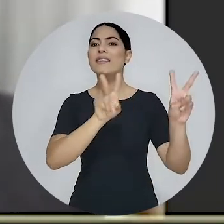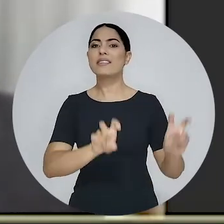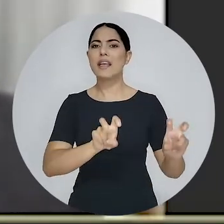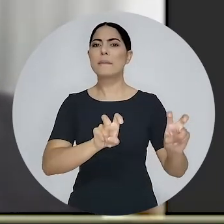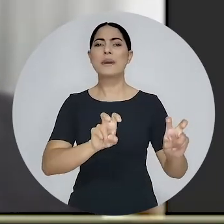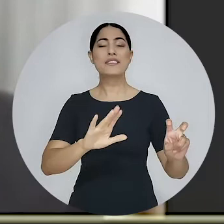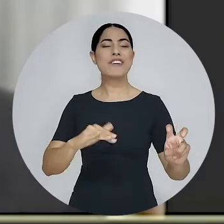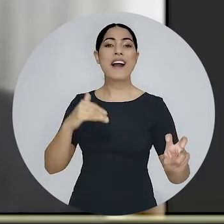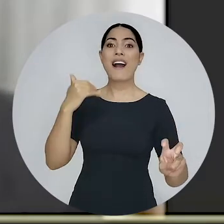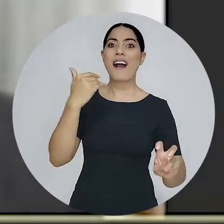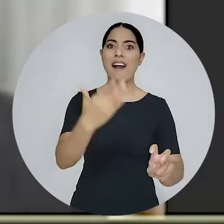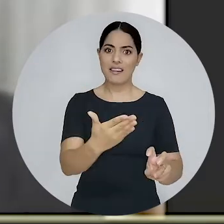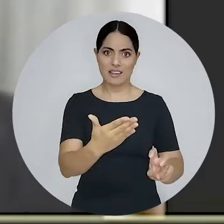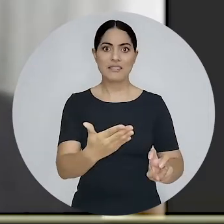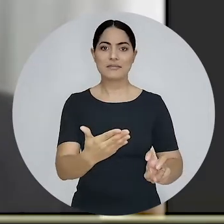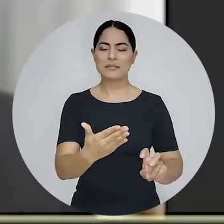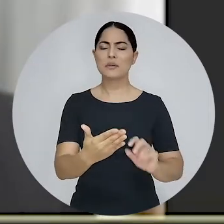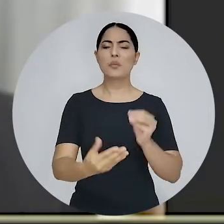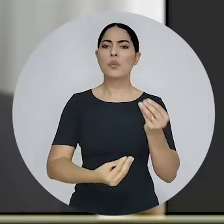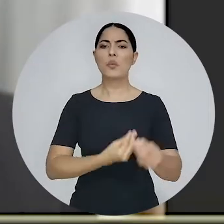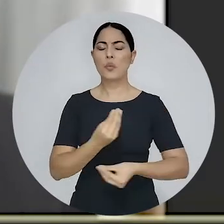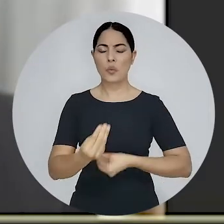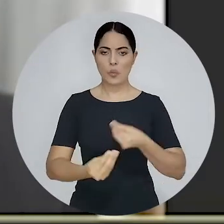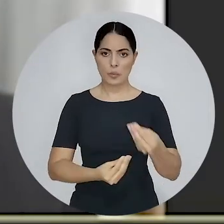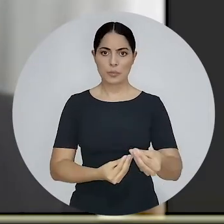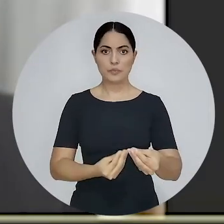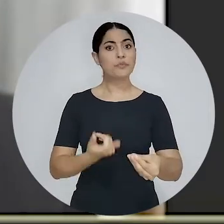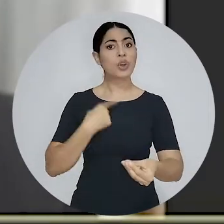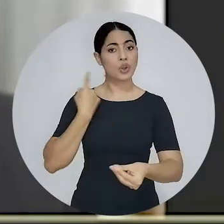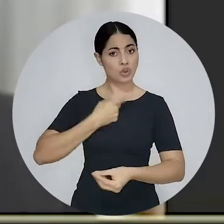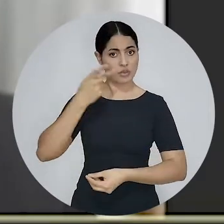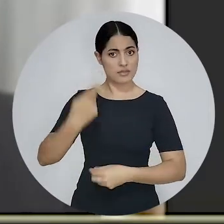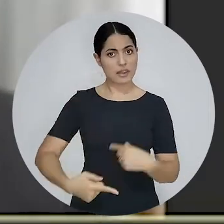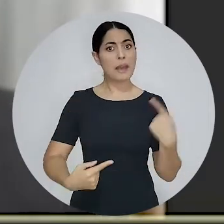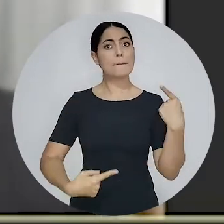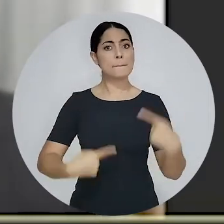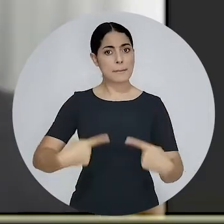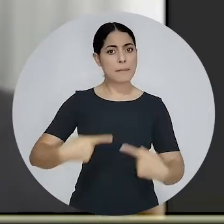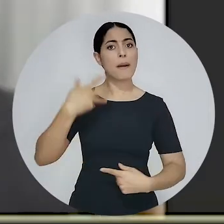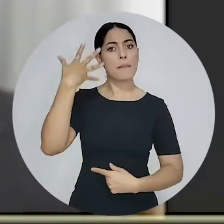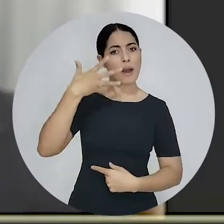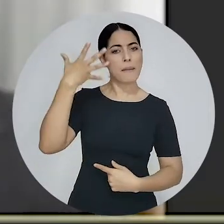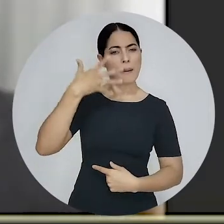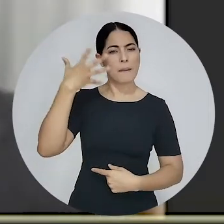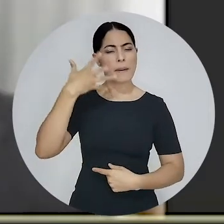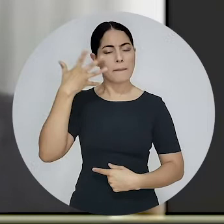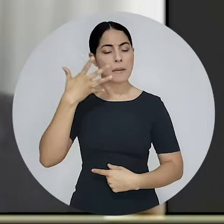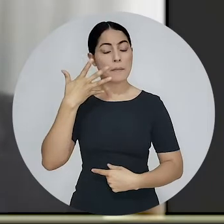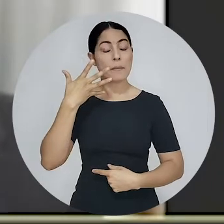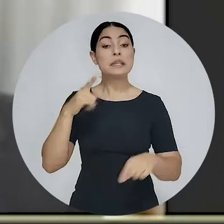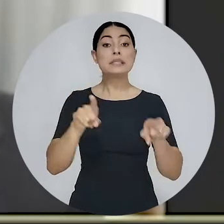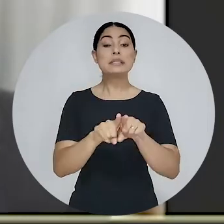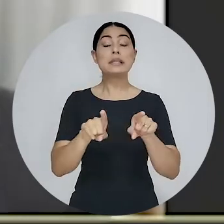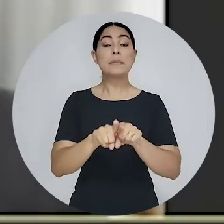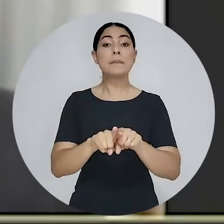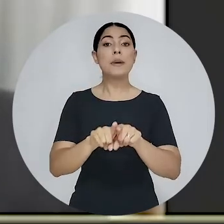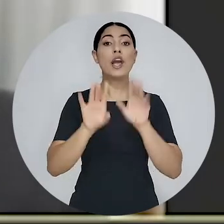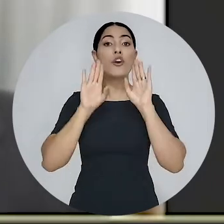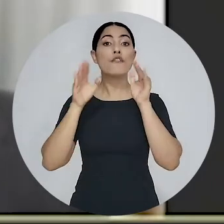tema que transpassa o direito condominal. Então, nós vamos procurar ter essa discussão aqui,